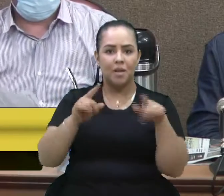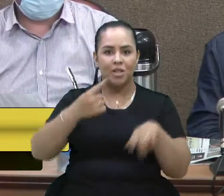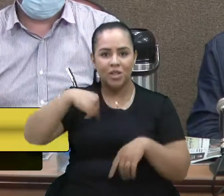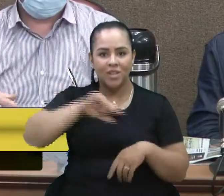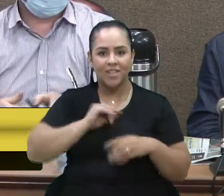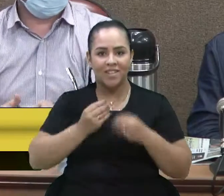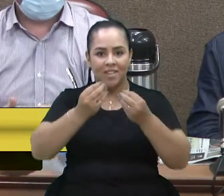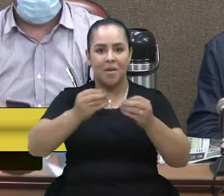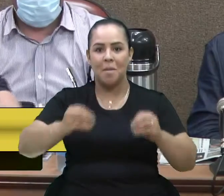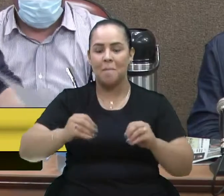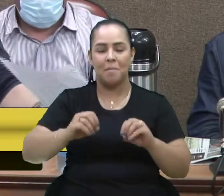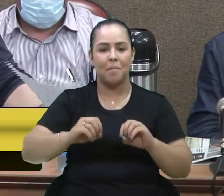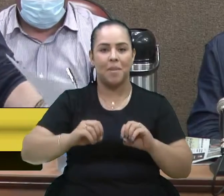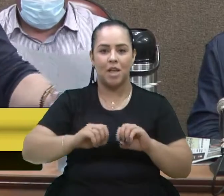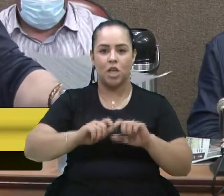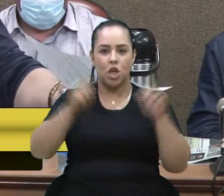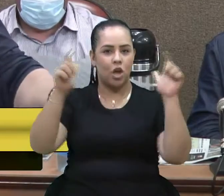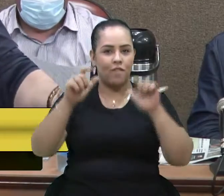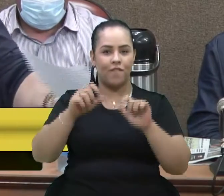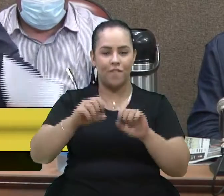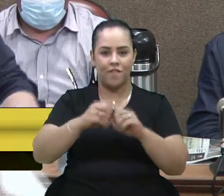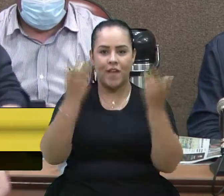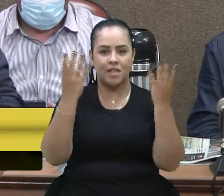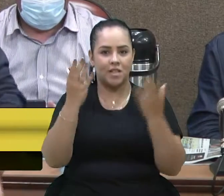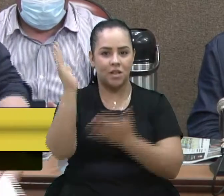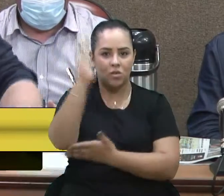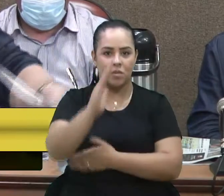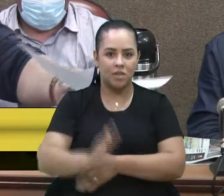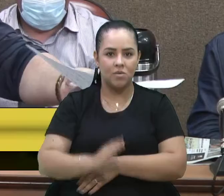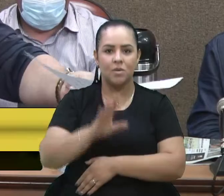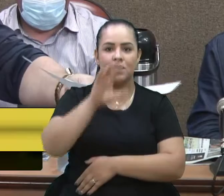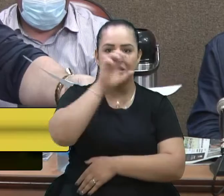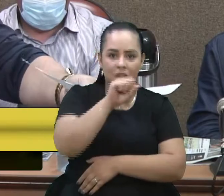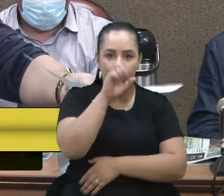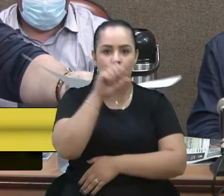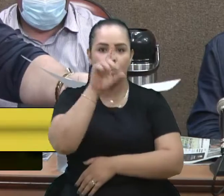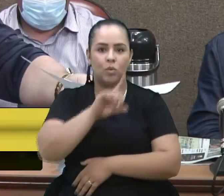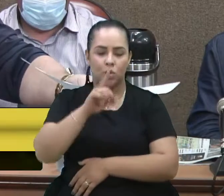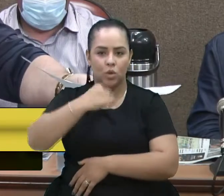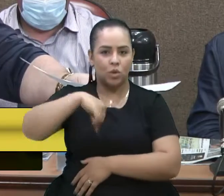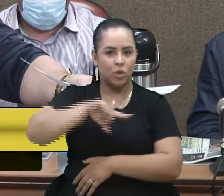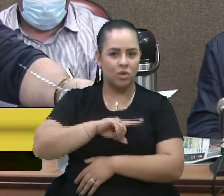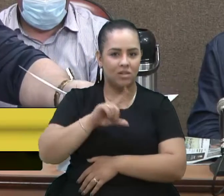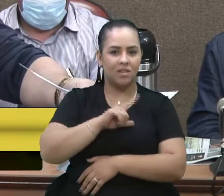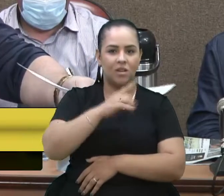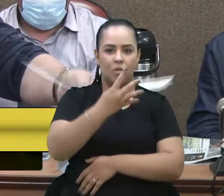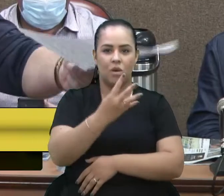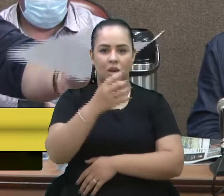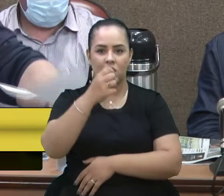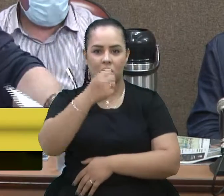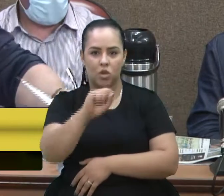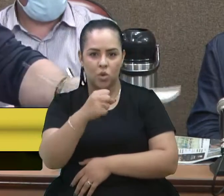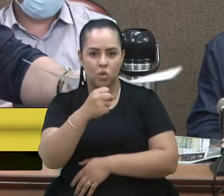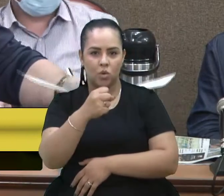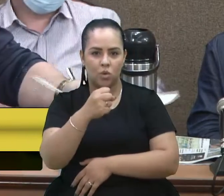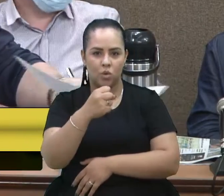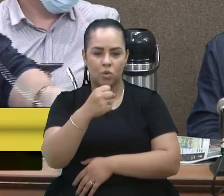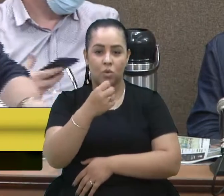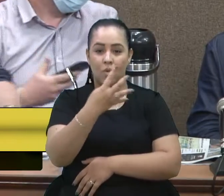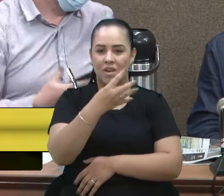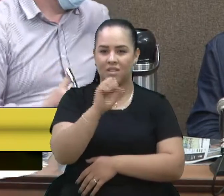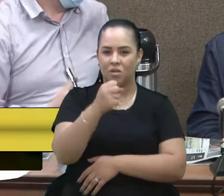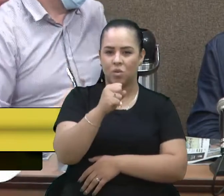festas do Brasil, domingo, sábado e domingo, eu relatei aqui, nós estávamos com 48, foi 48 jogos,